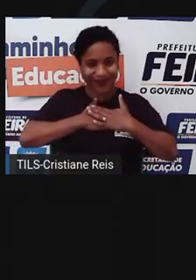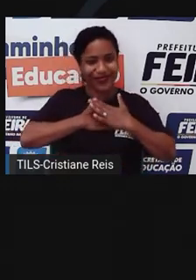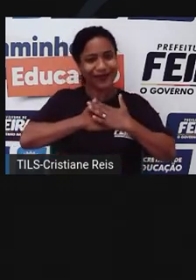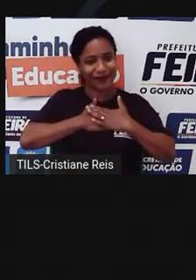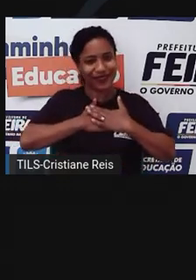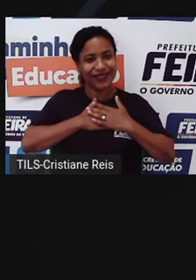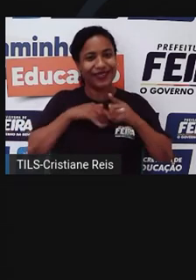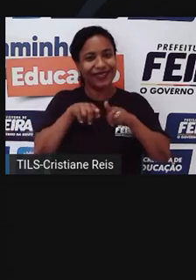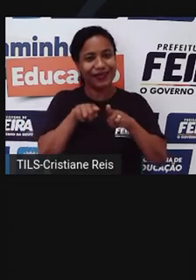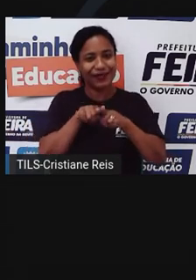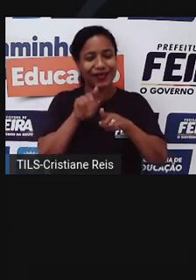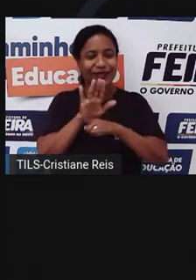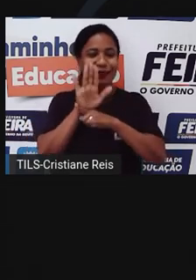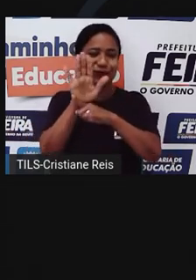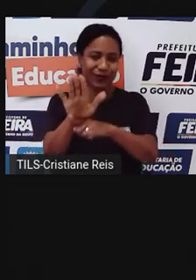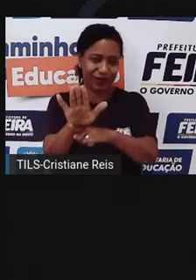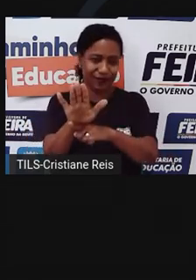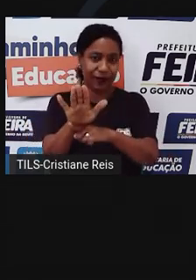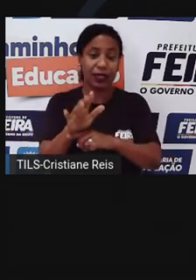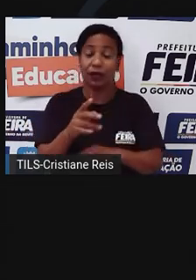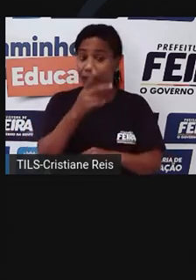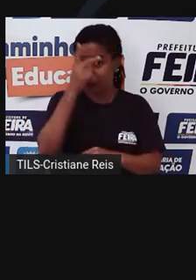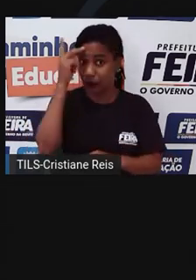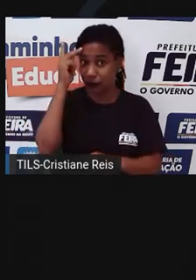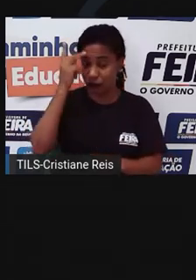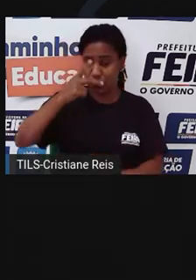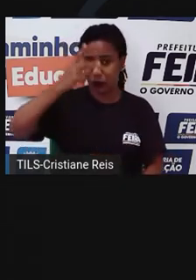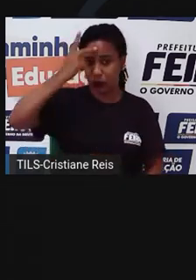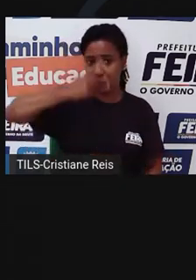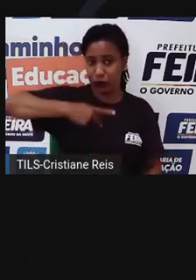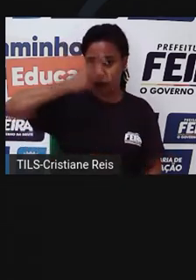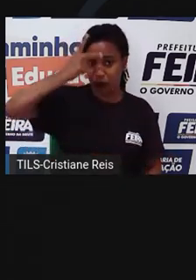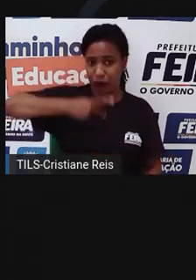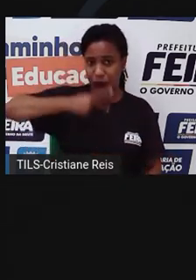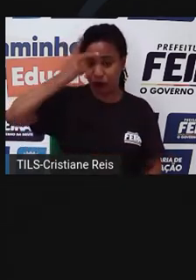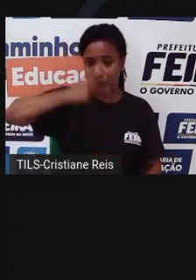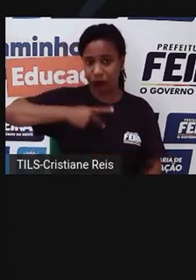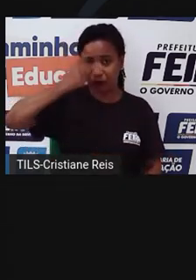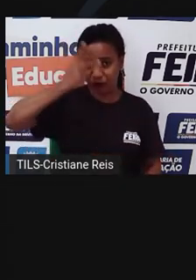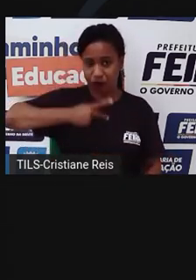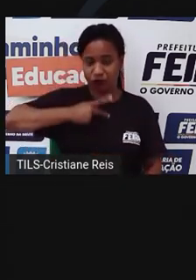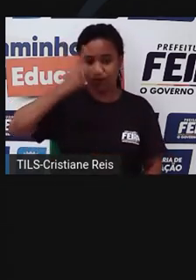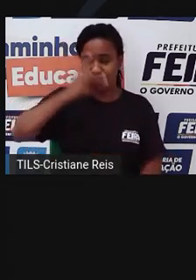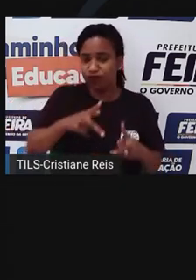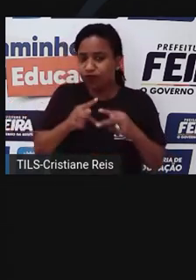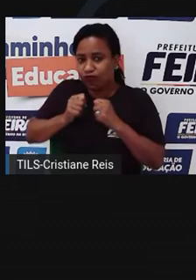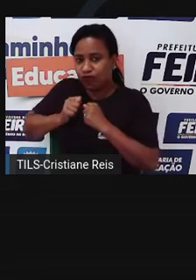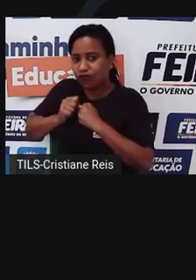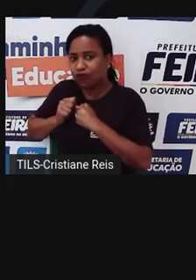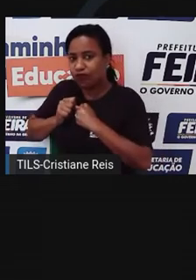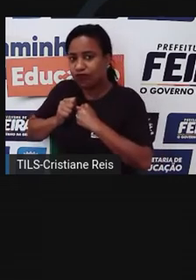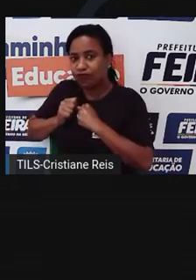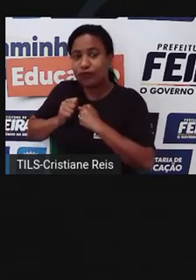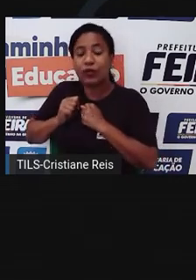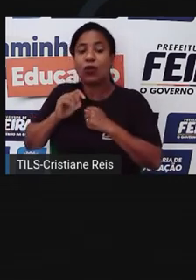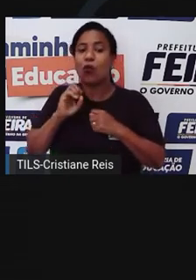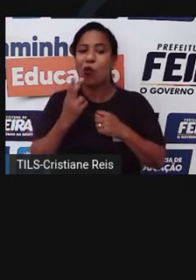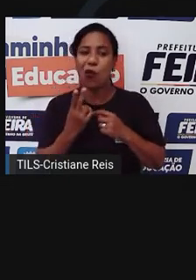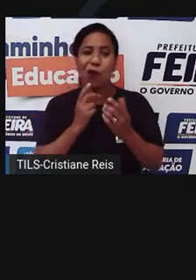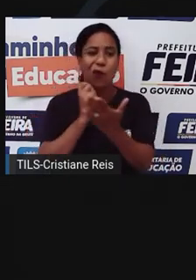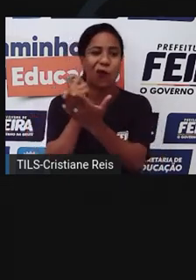balança entre os polos do egoísmo, entre a avareza, que é o reter em exagero, ou entre o consumo